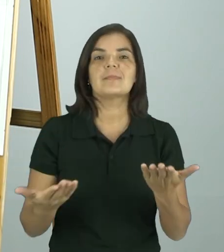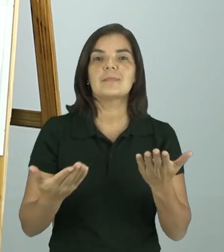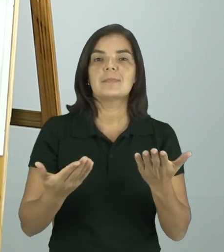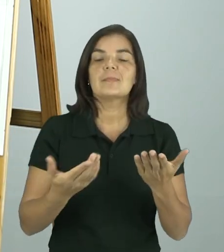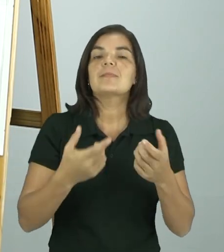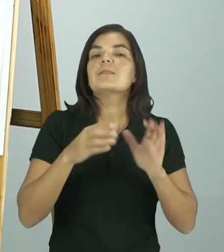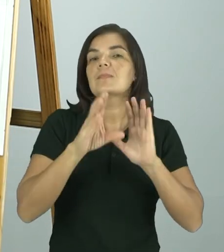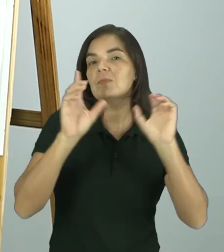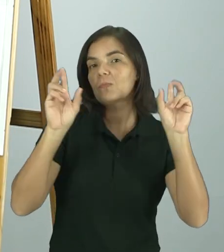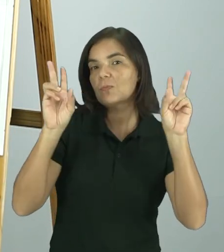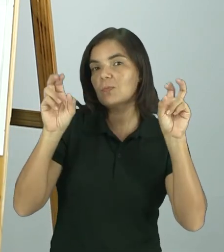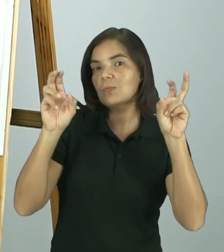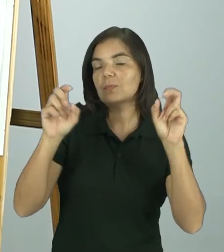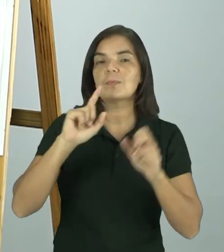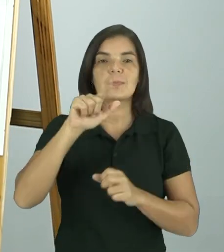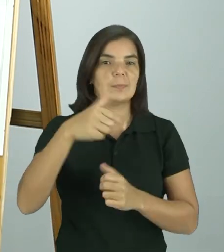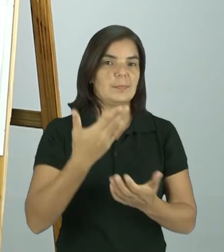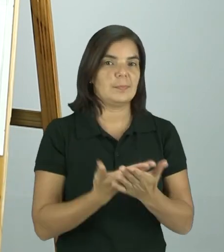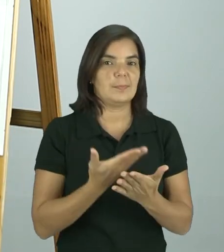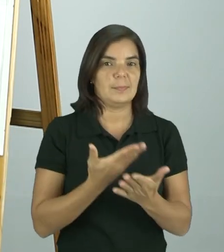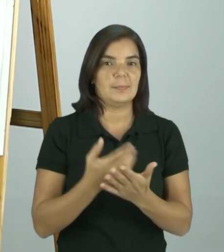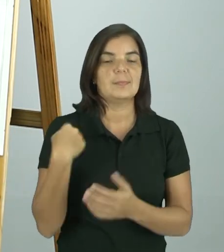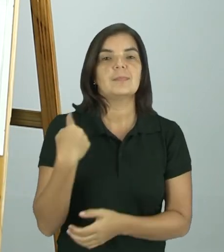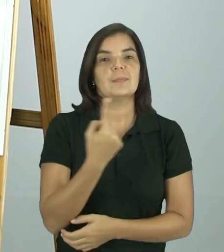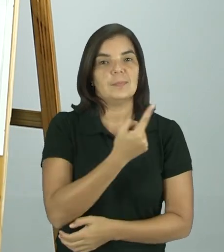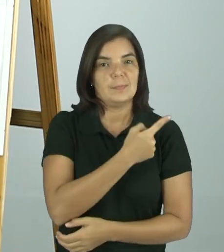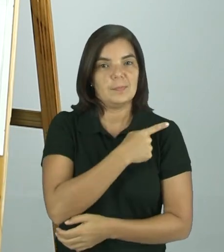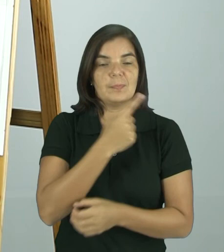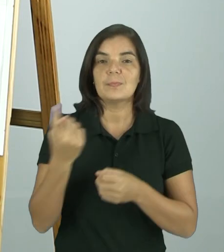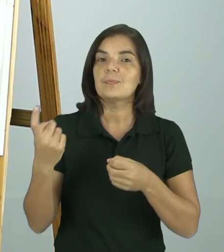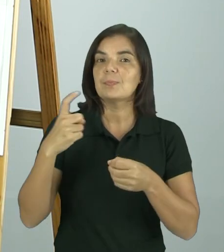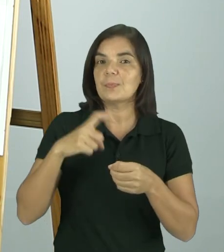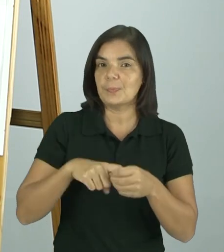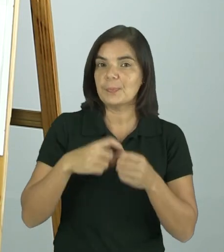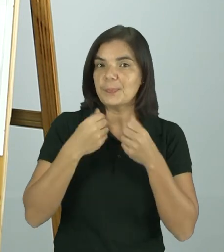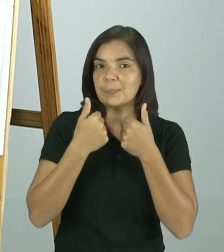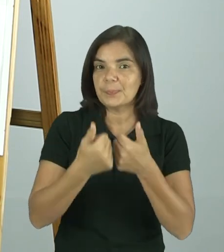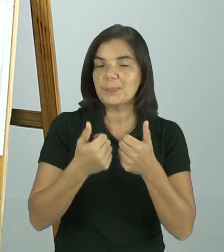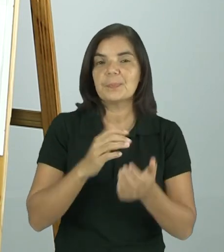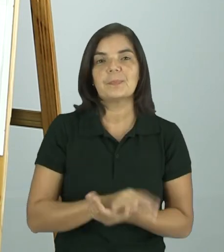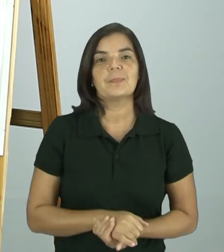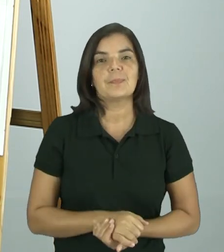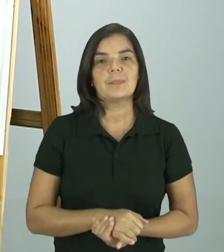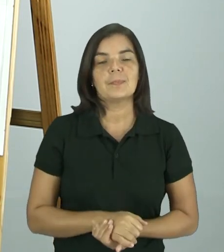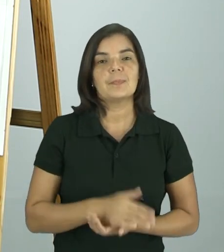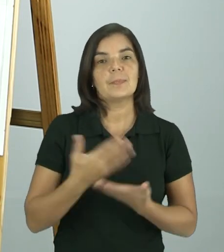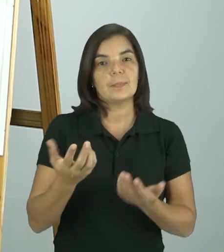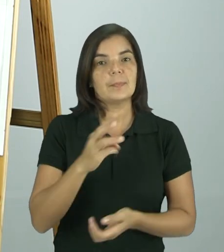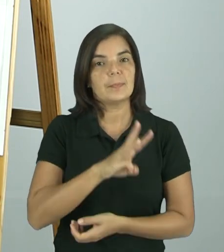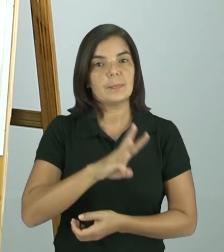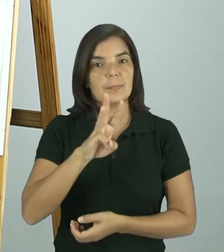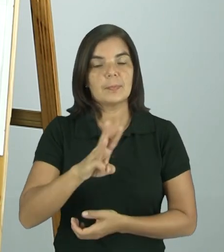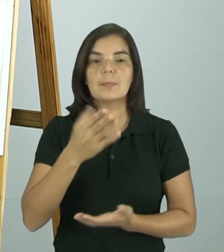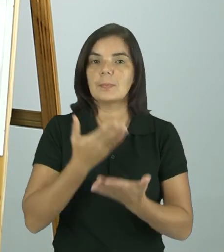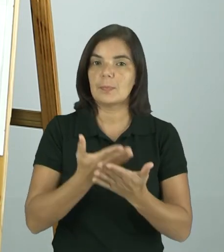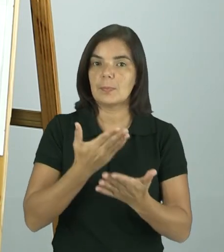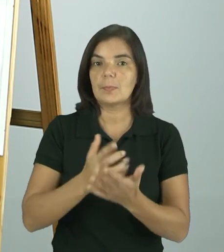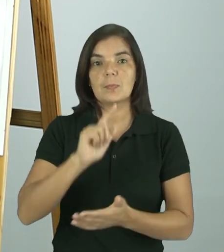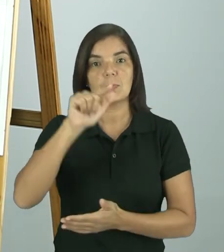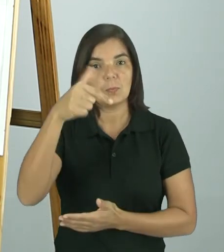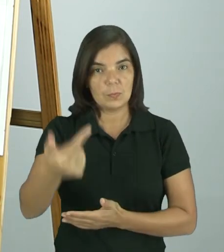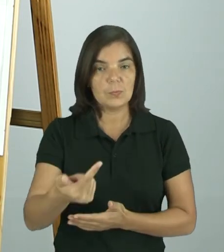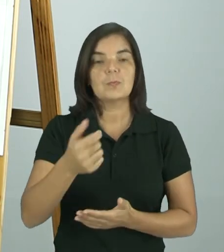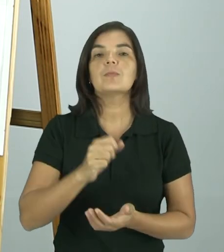este assunto. E na próxima aula, nós vamos retornar. Tudo bem? Para acessar esta e outras